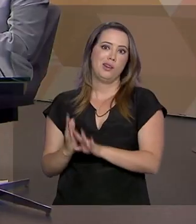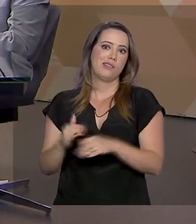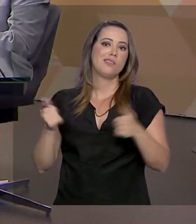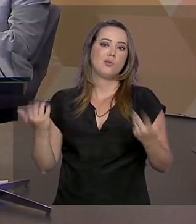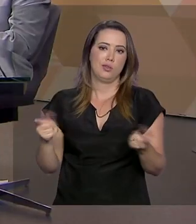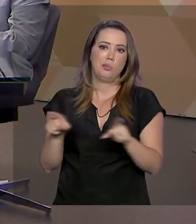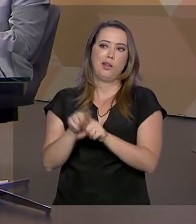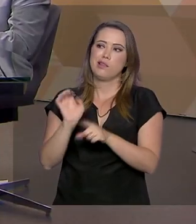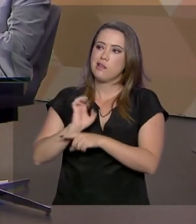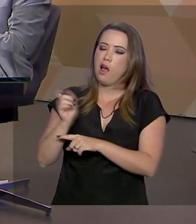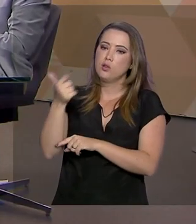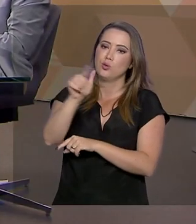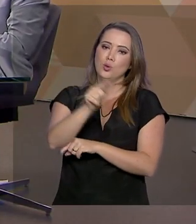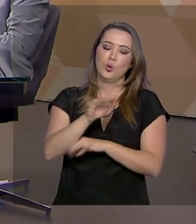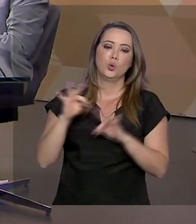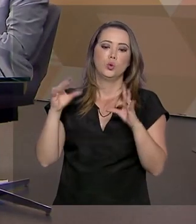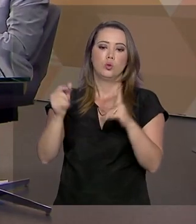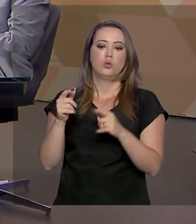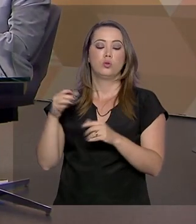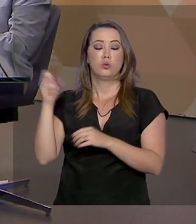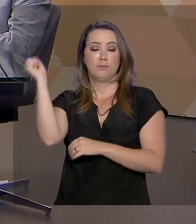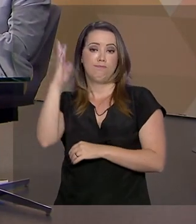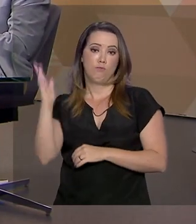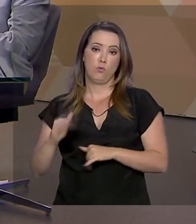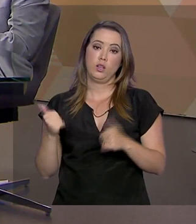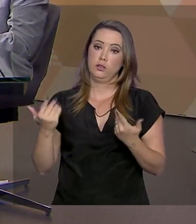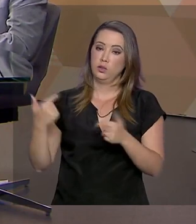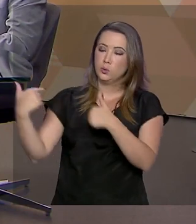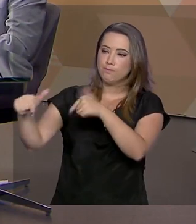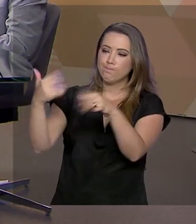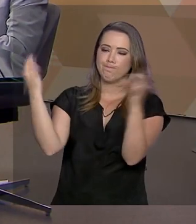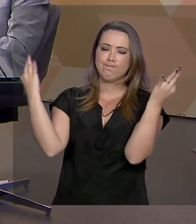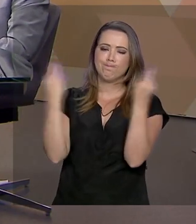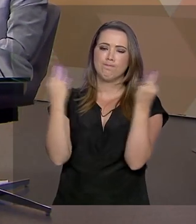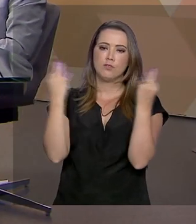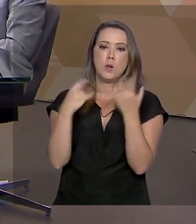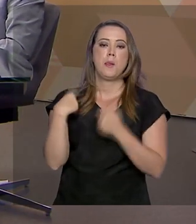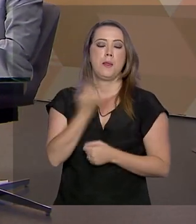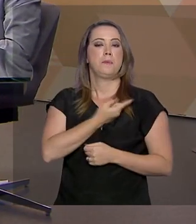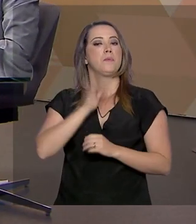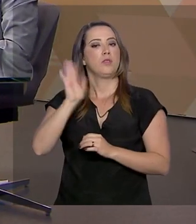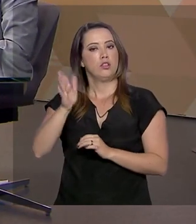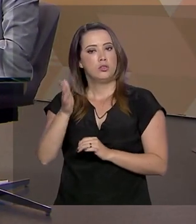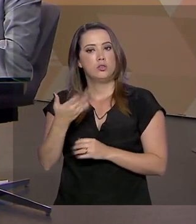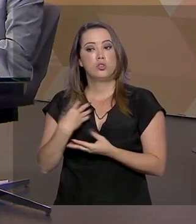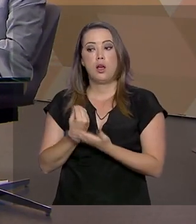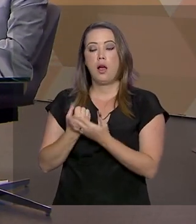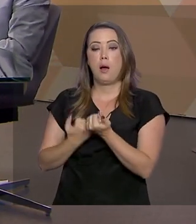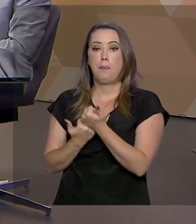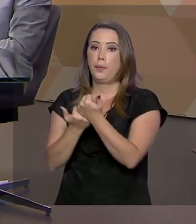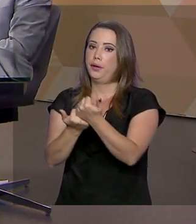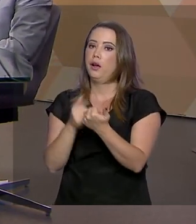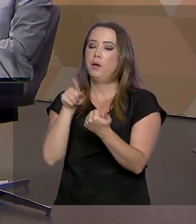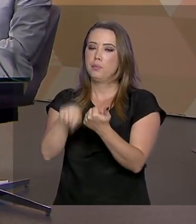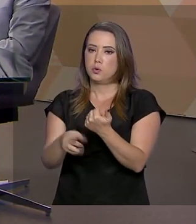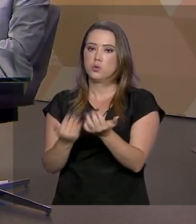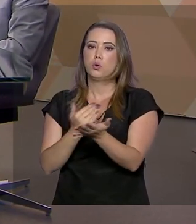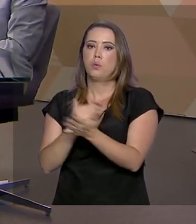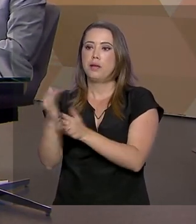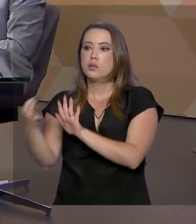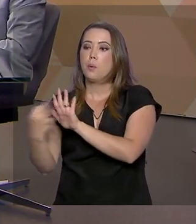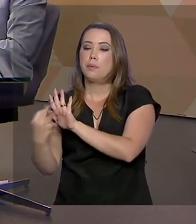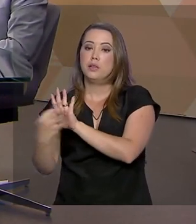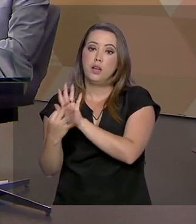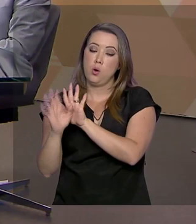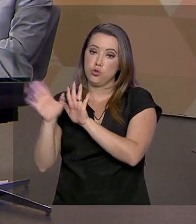e vender em todo o território nacional. Então, é uma iniciativa maravilhosa. Nós já fizemos nossas contribuições e vai entrar em consulta